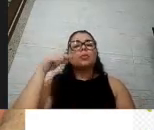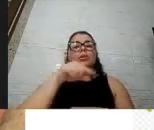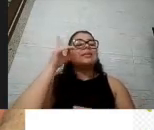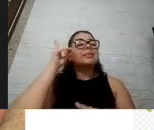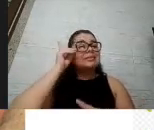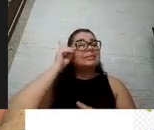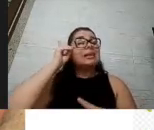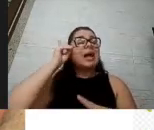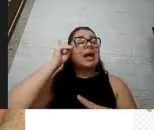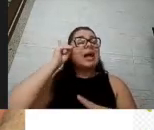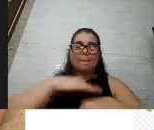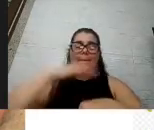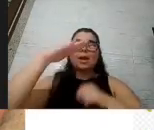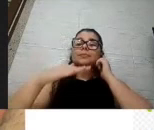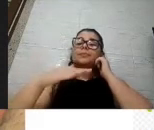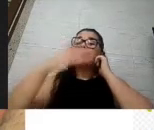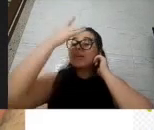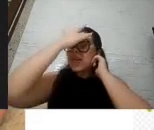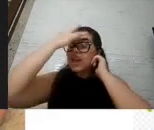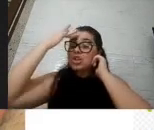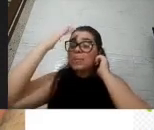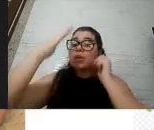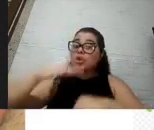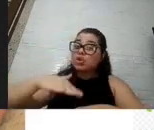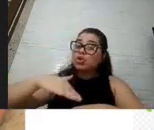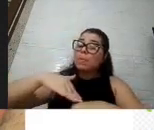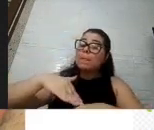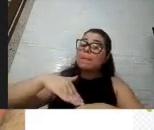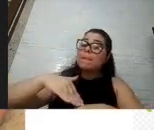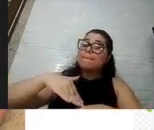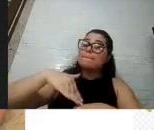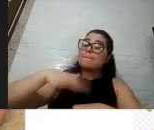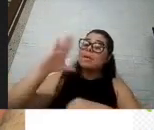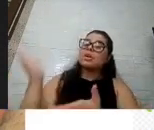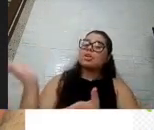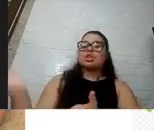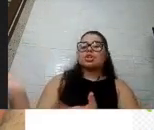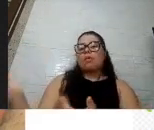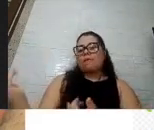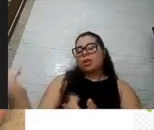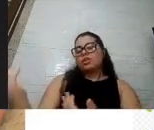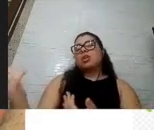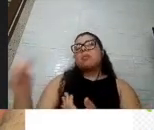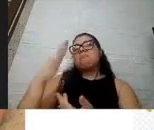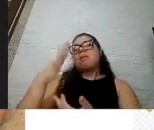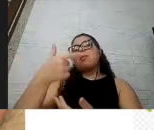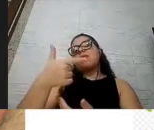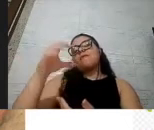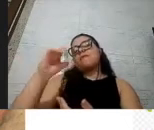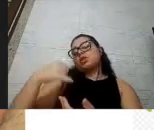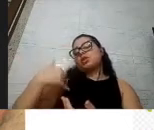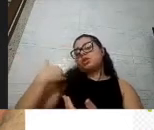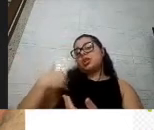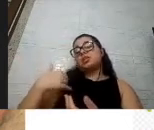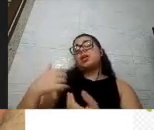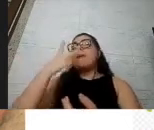de Down e as pessoas mais jovens de 20 anos parecem não evoluir ou pelo menos com uma frequência grande